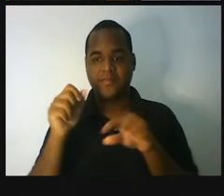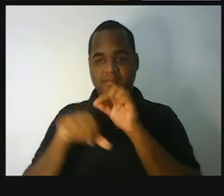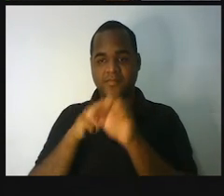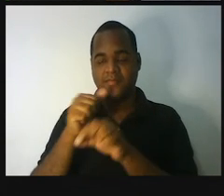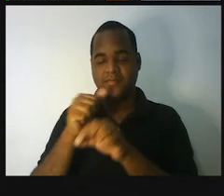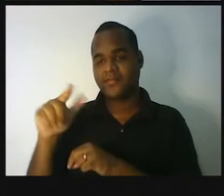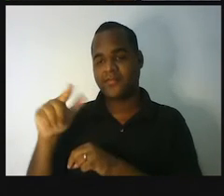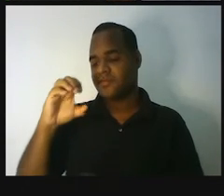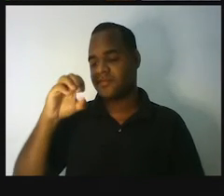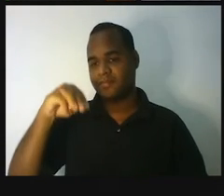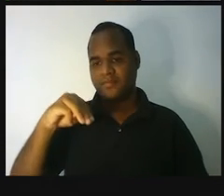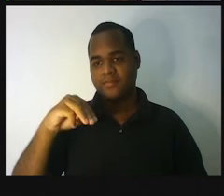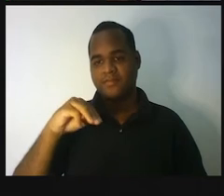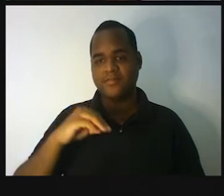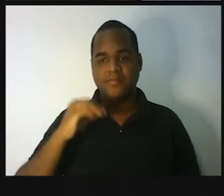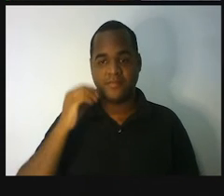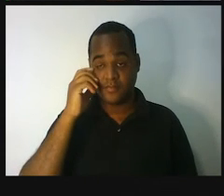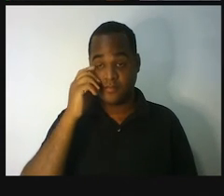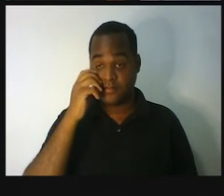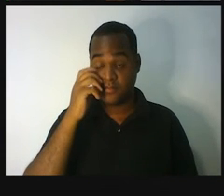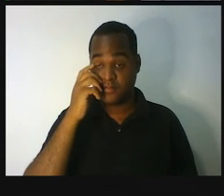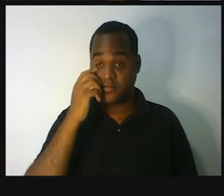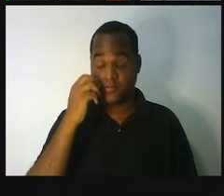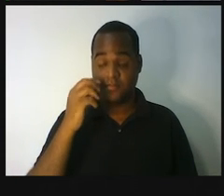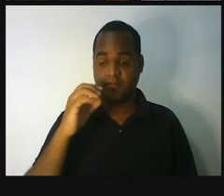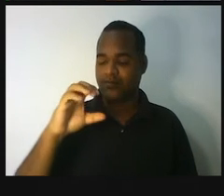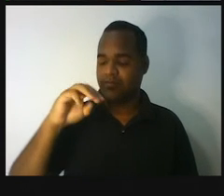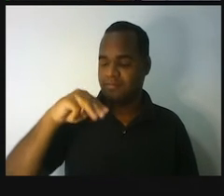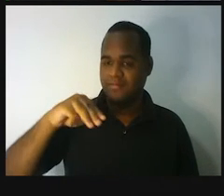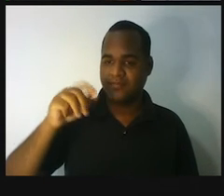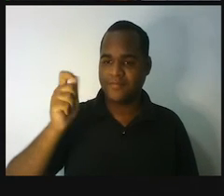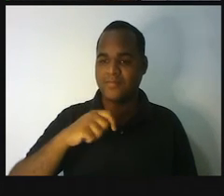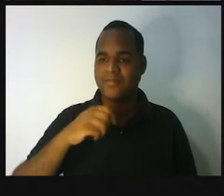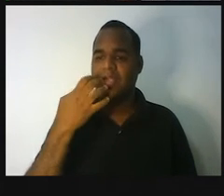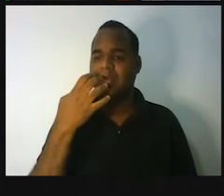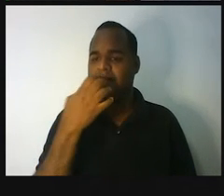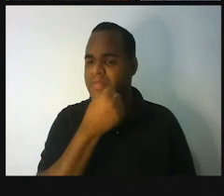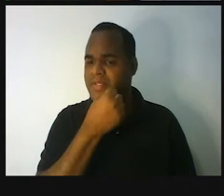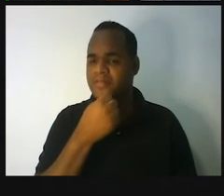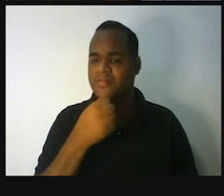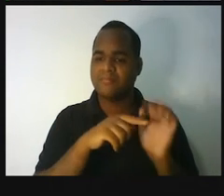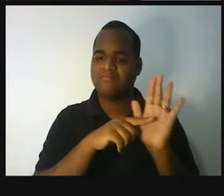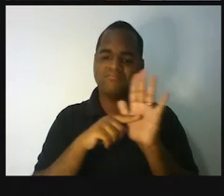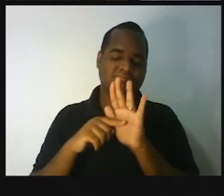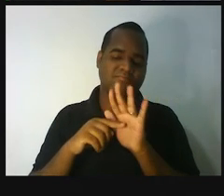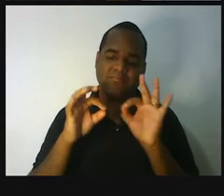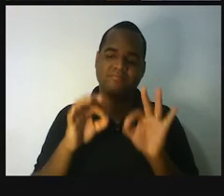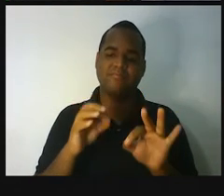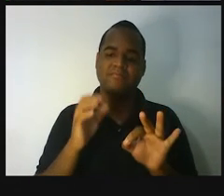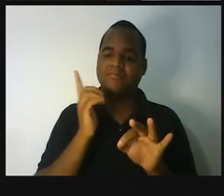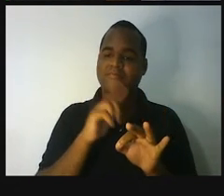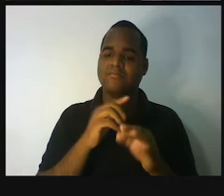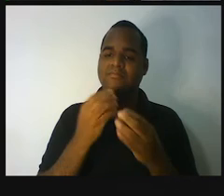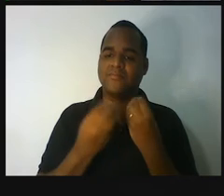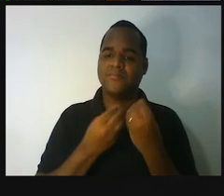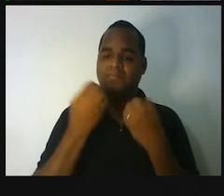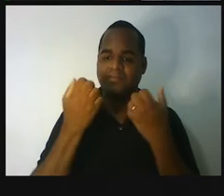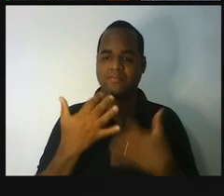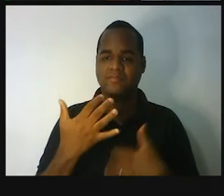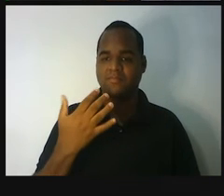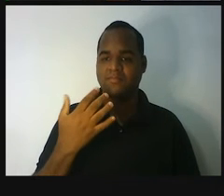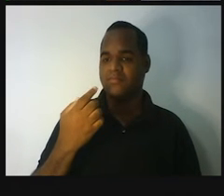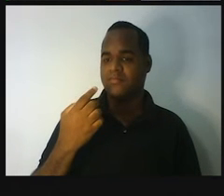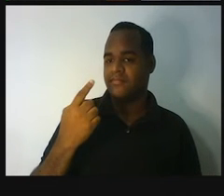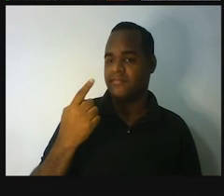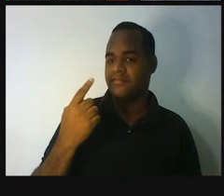centímetros. Essa eu vou ser um pouco mais rápida. Olha só. Vamos primeiro. Onde é que está o